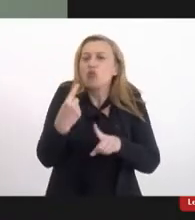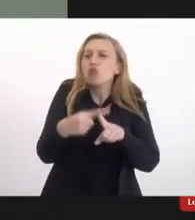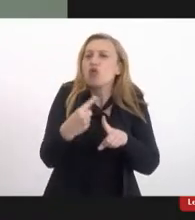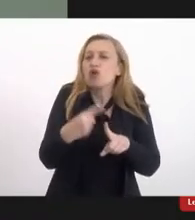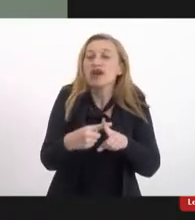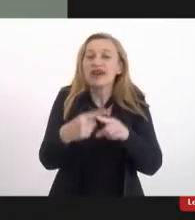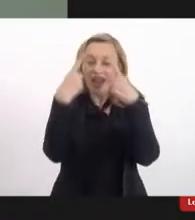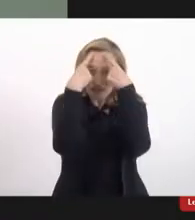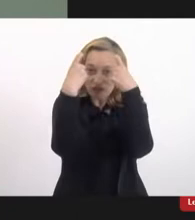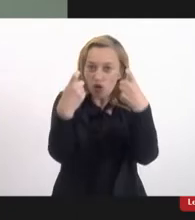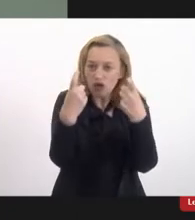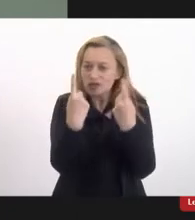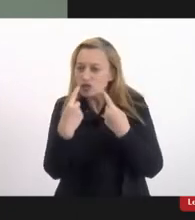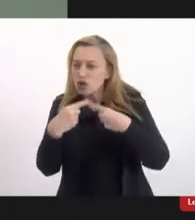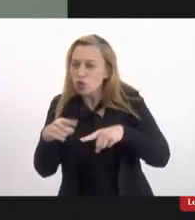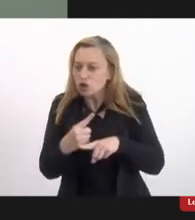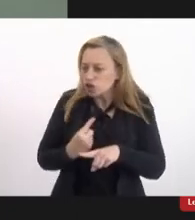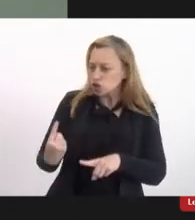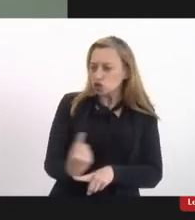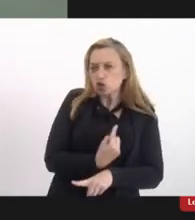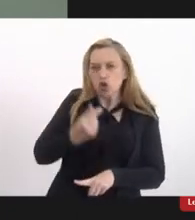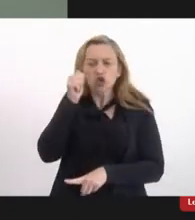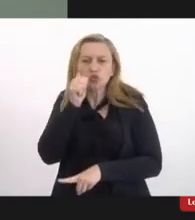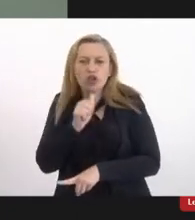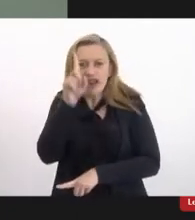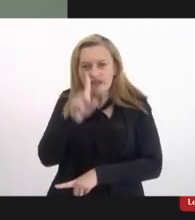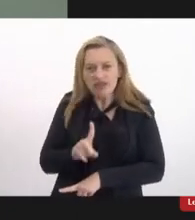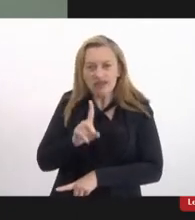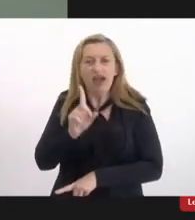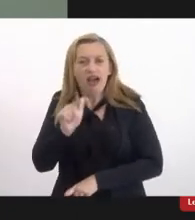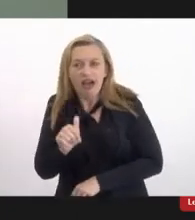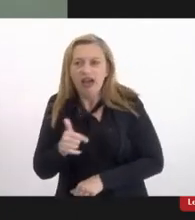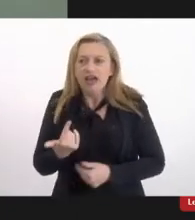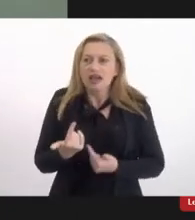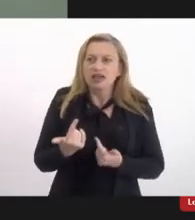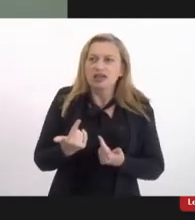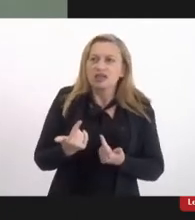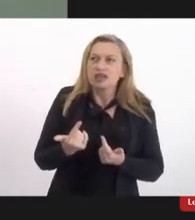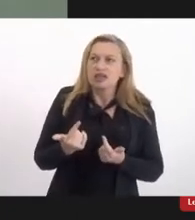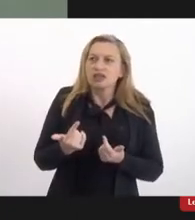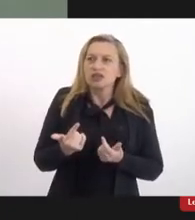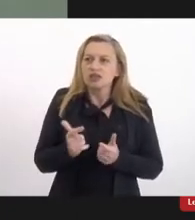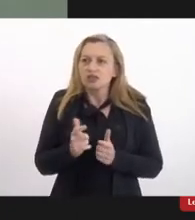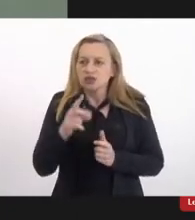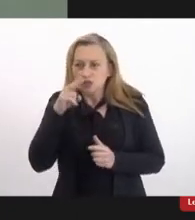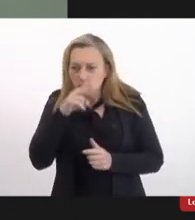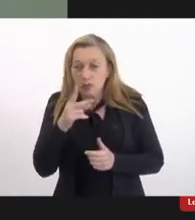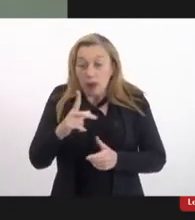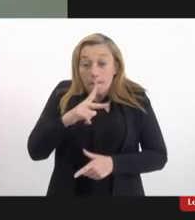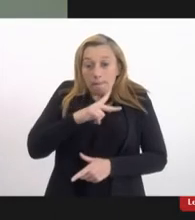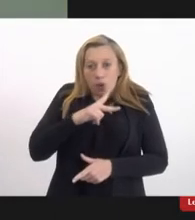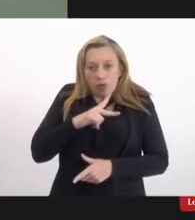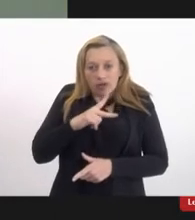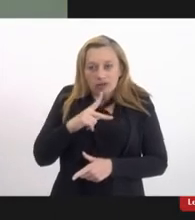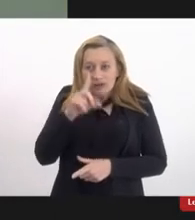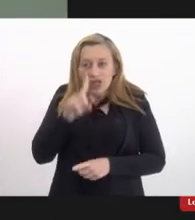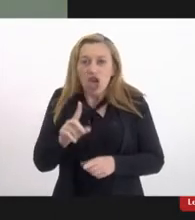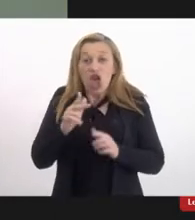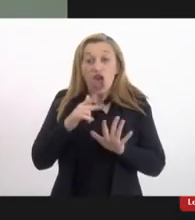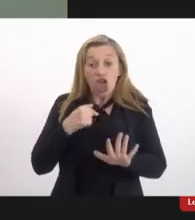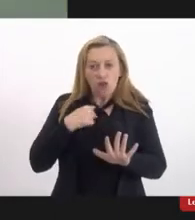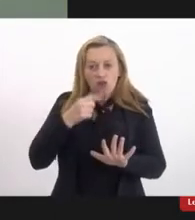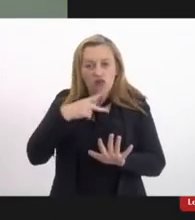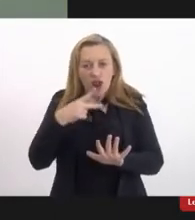a violência contra nós, mulheres com deficiência, ela é potencializada pela própria deficiência. Eu vou fazer uma